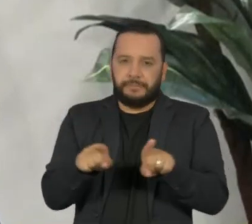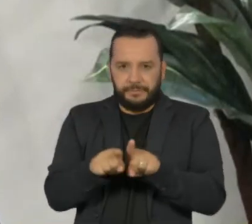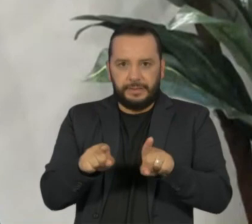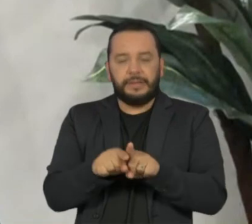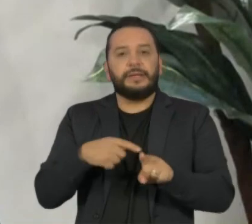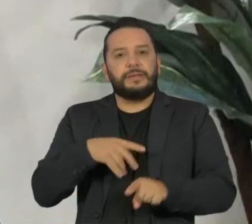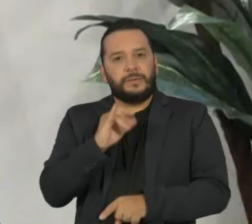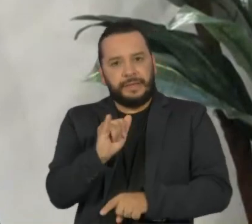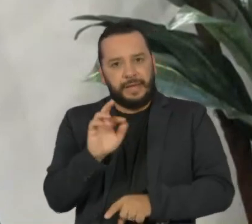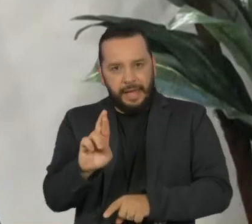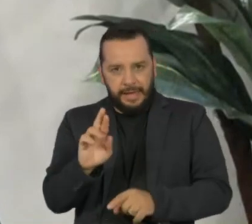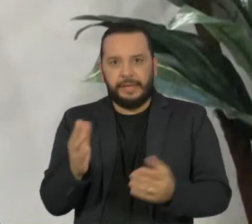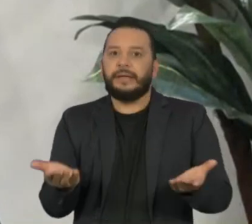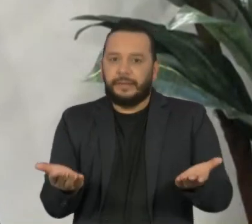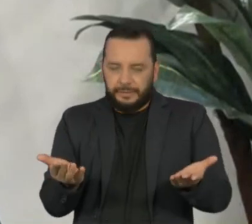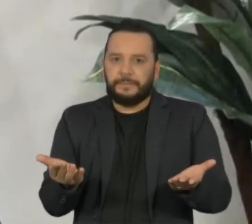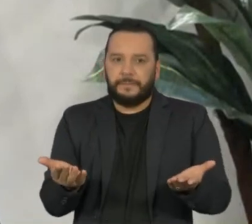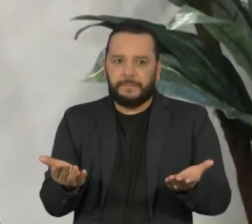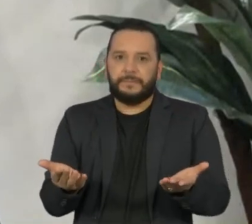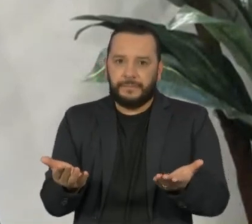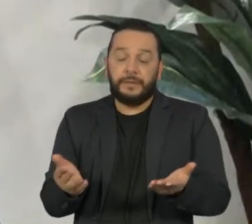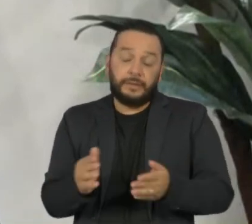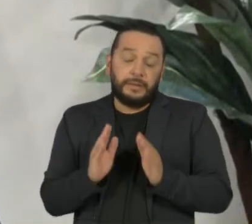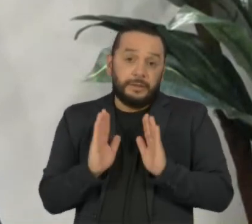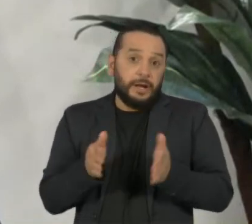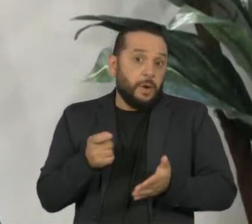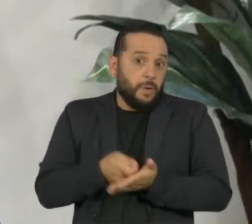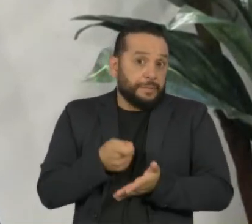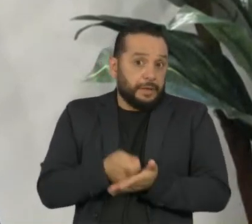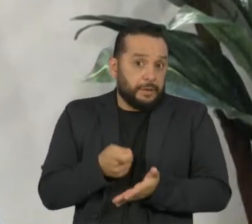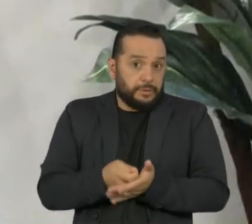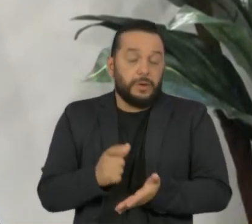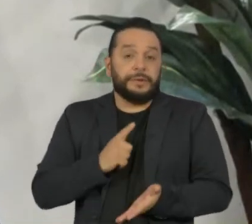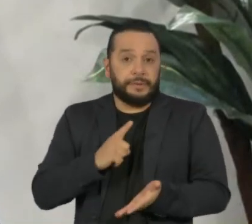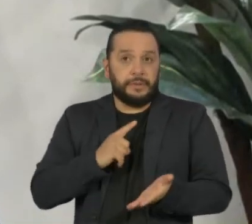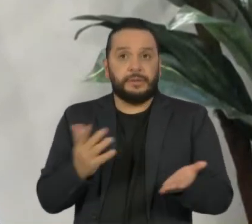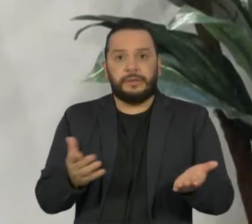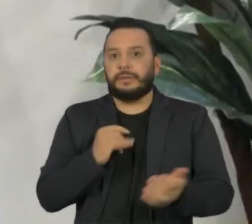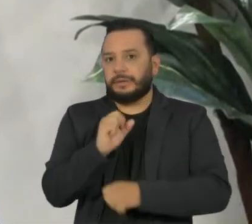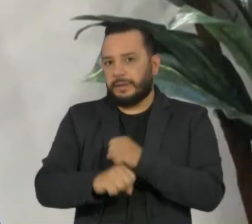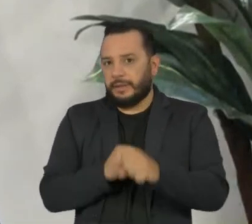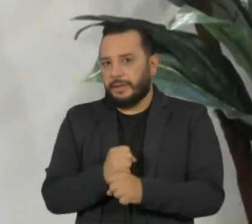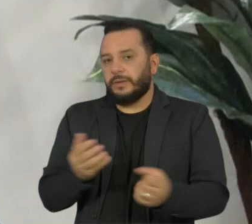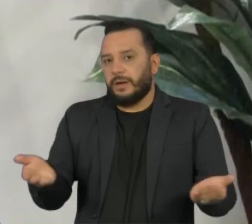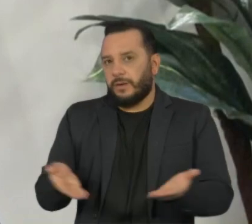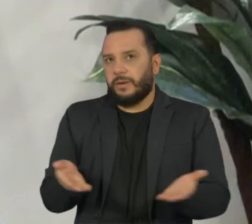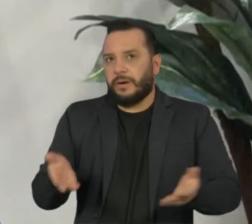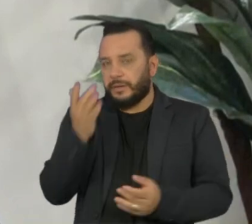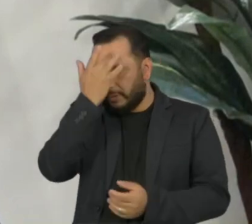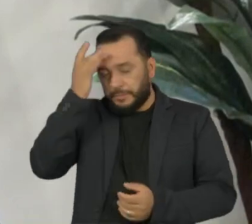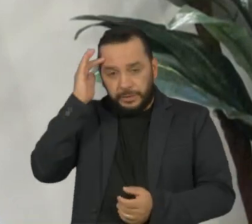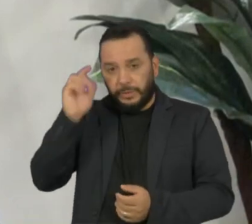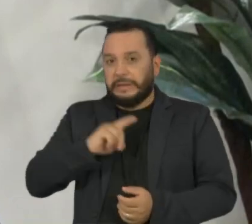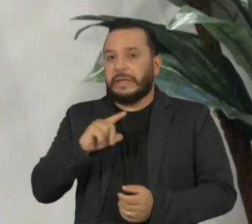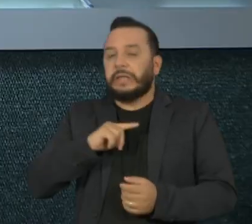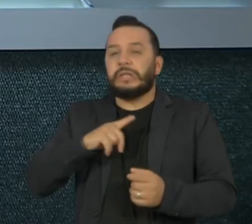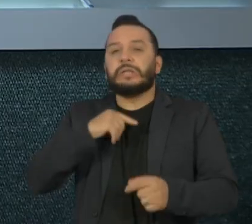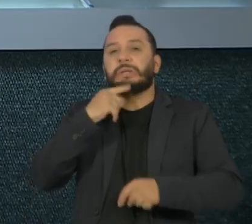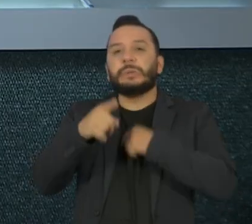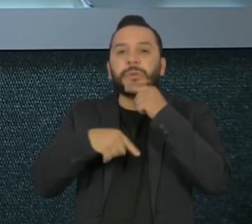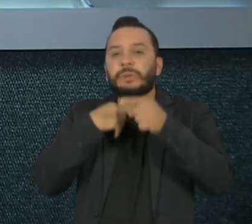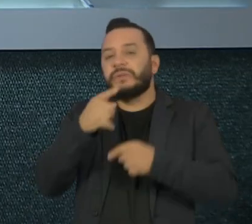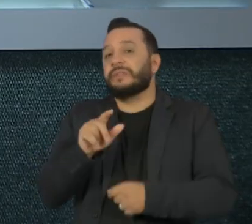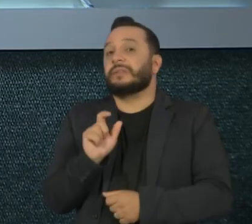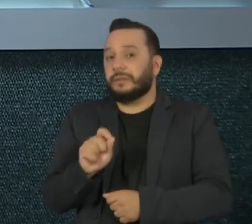declaração que já ficou como item mais obrigatório. E o que tem esse ano, que até então as pessoas tinham muita dúvida,